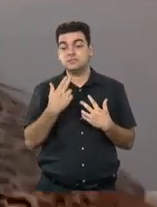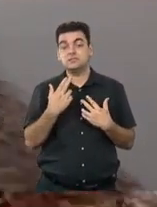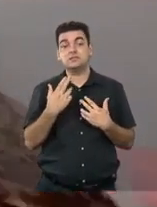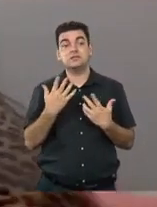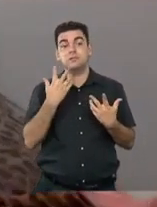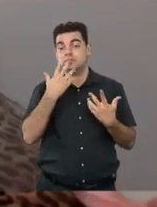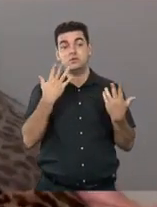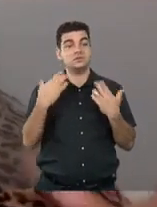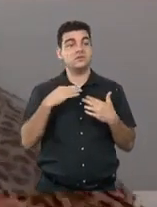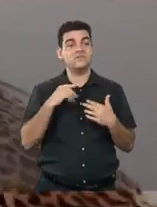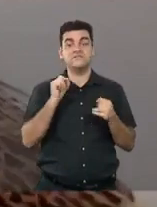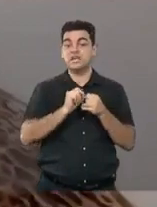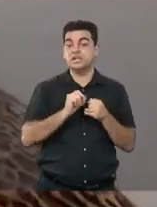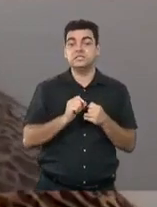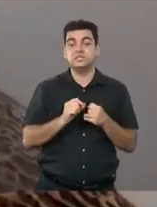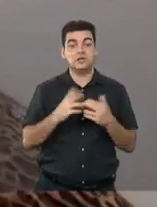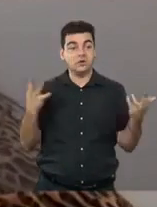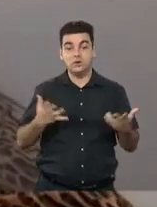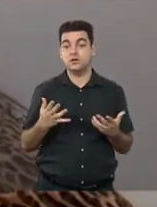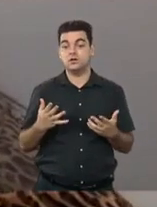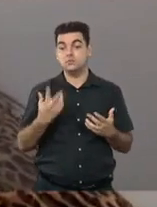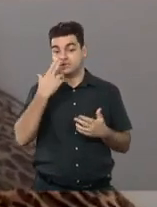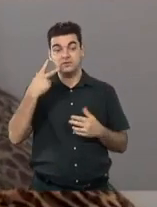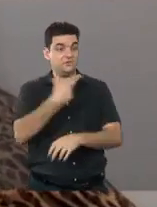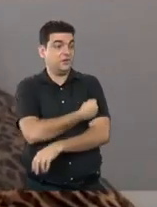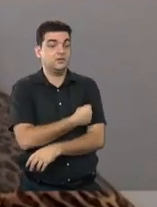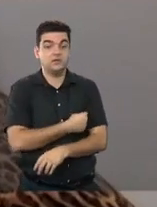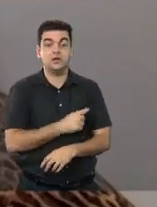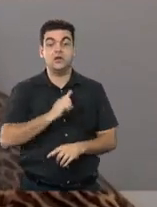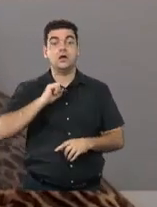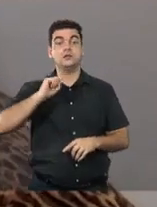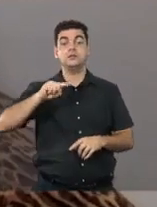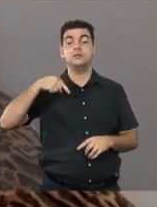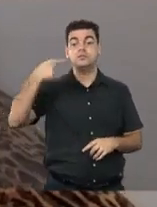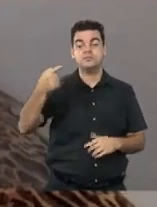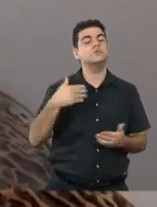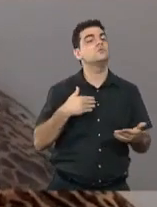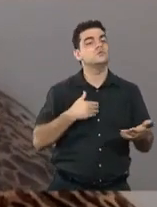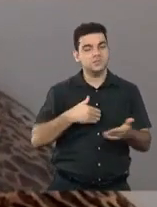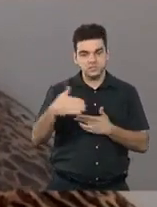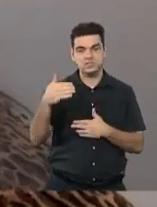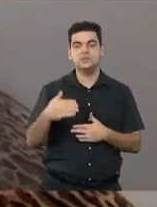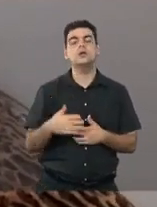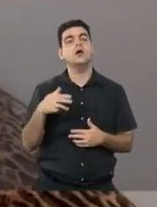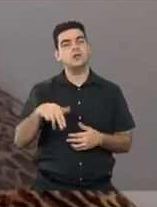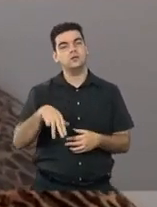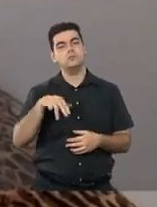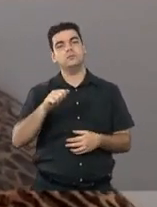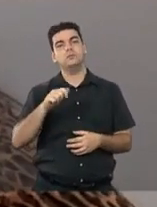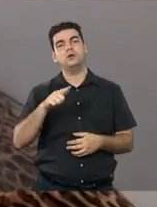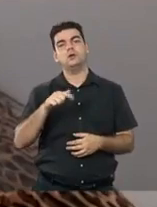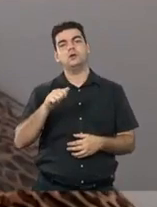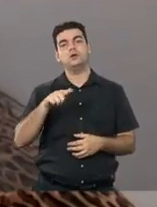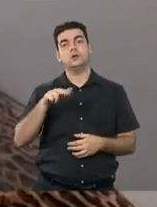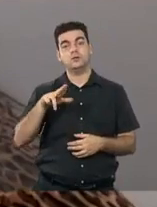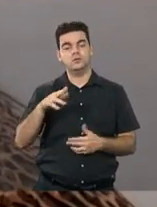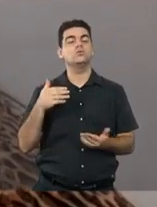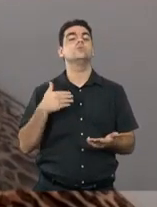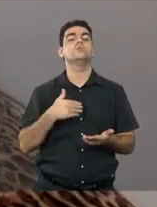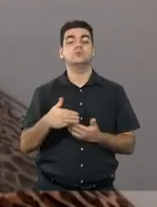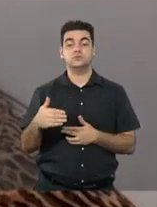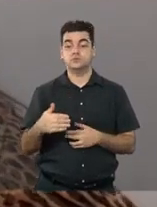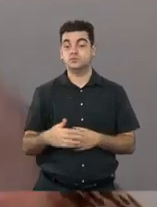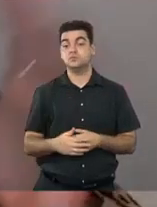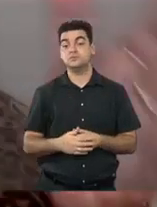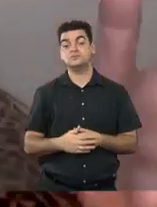faz alguma coisa, já que você não fez até agora, foi igual vacina. No outro dia, criei essa linha e o Magazine Luiza entrou o filme, nem fui